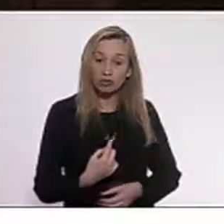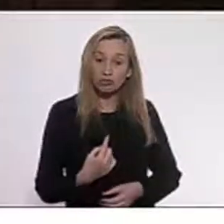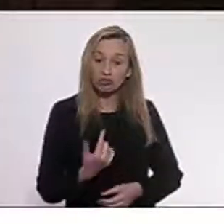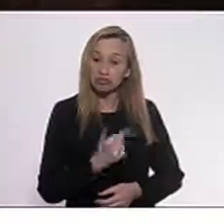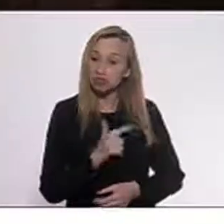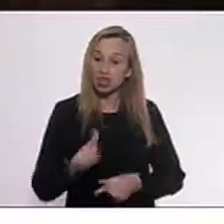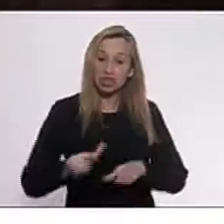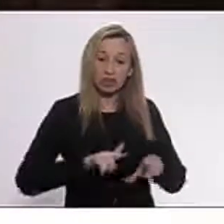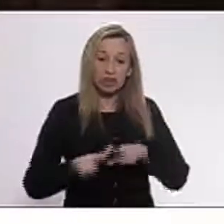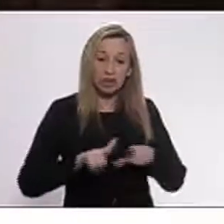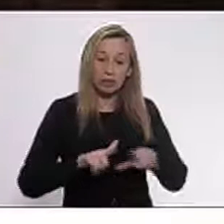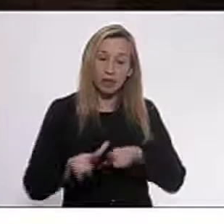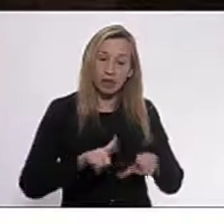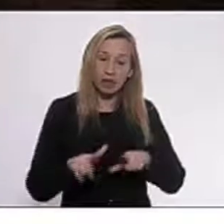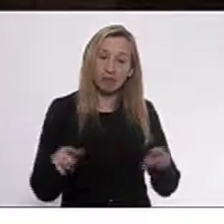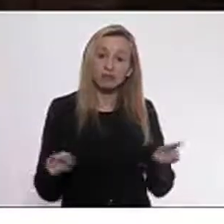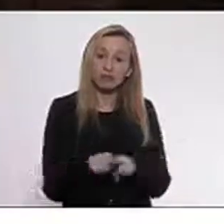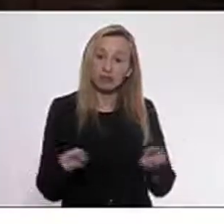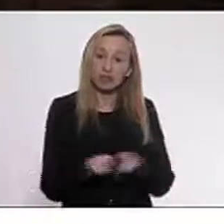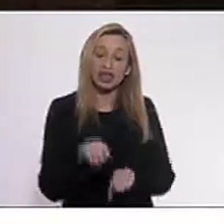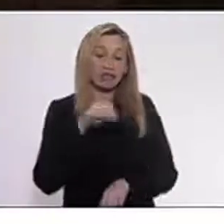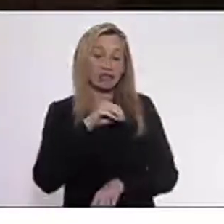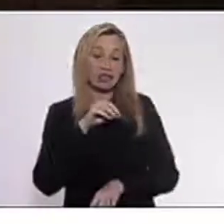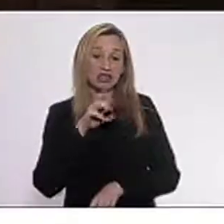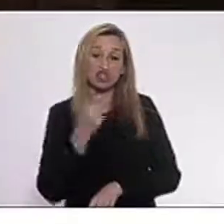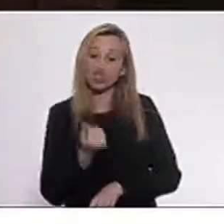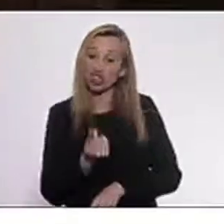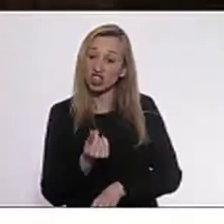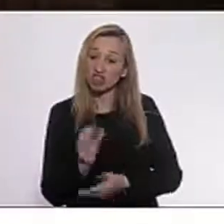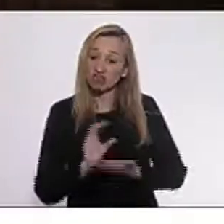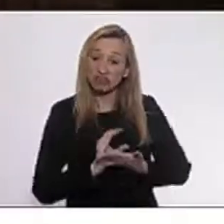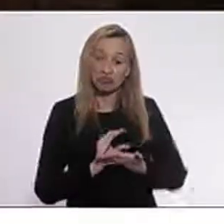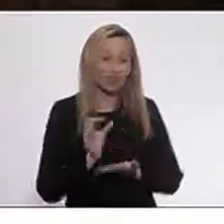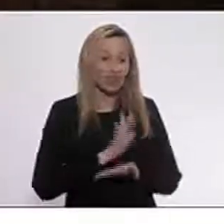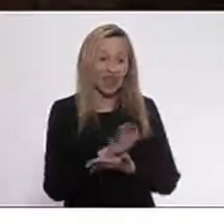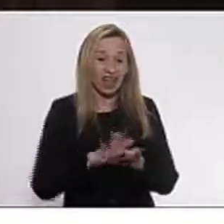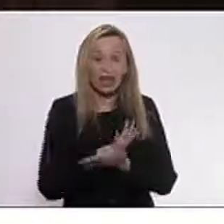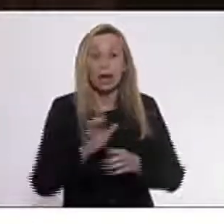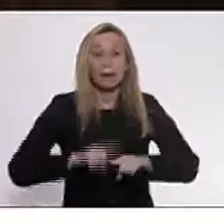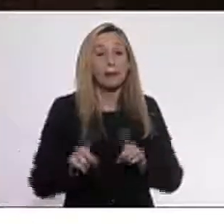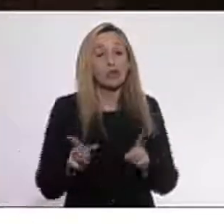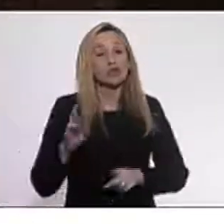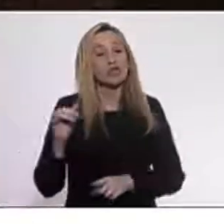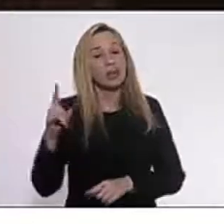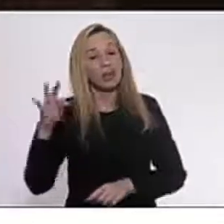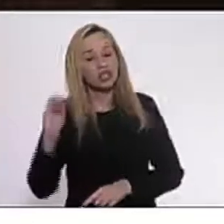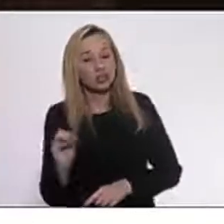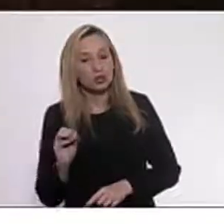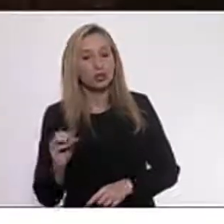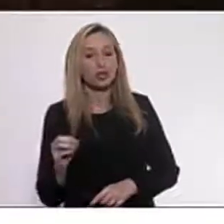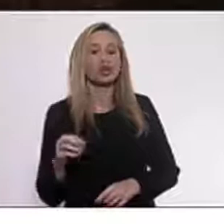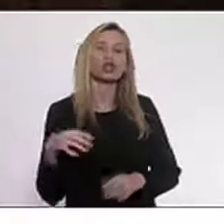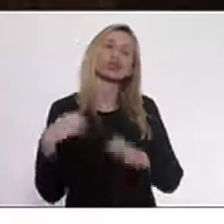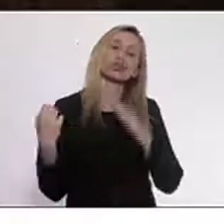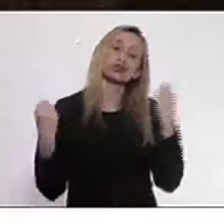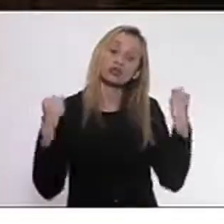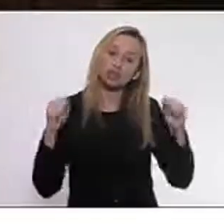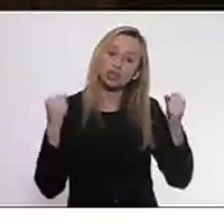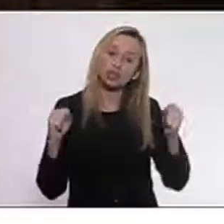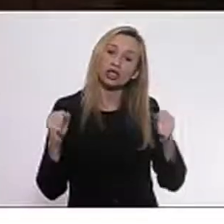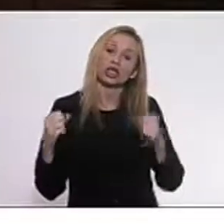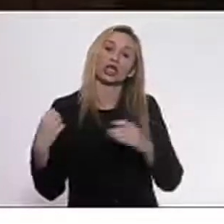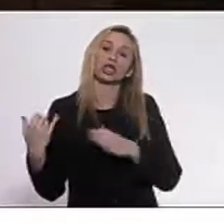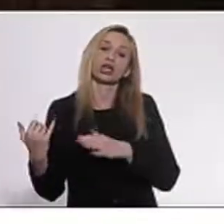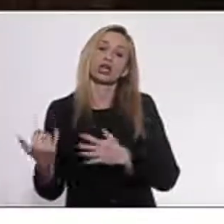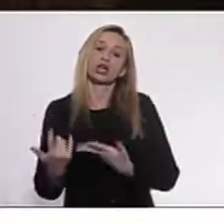nem renda. Mas com esse Repetro Industrial, a concepção